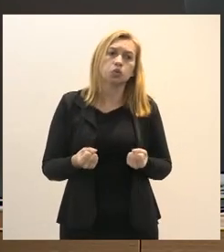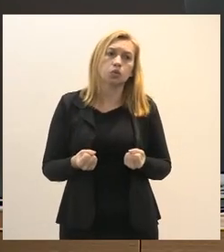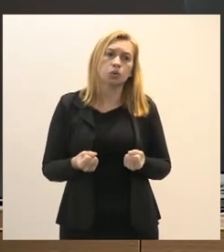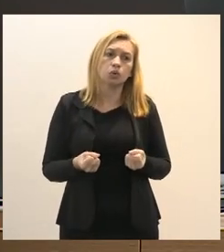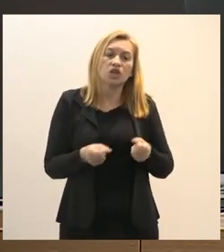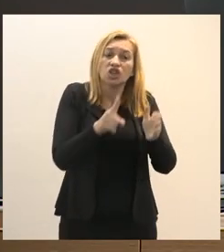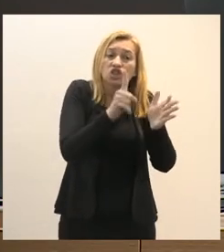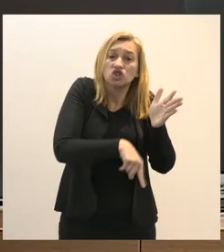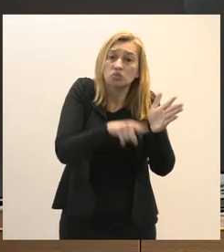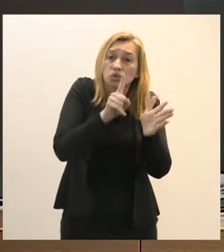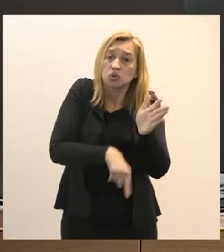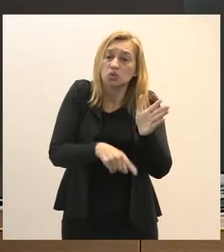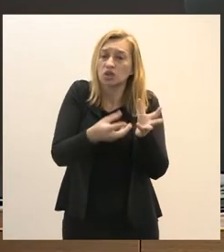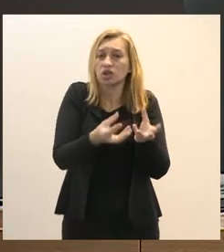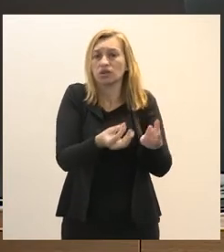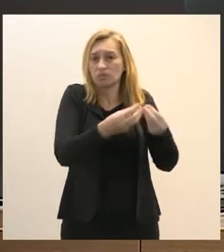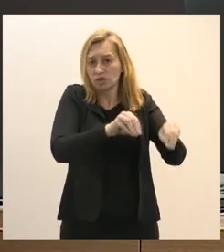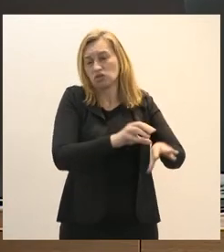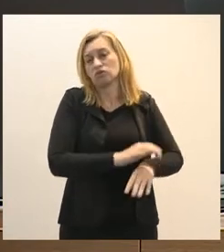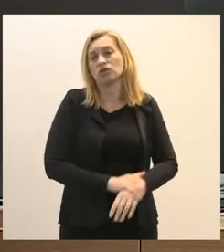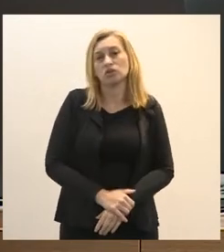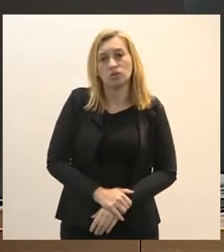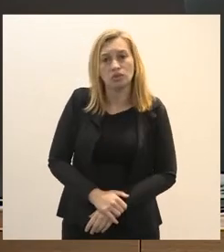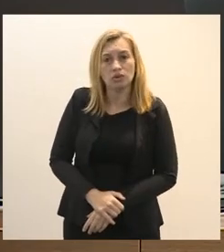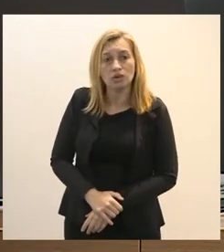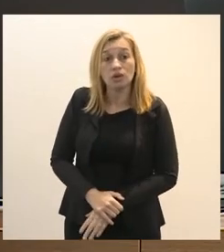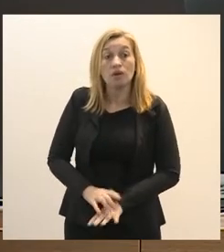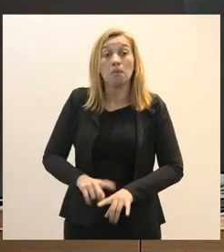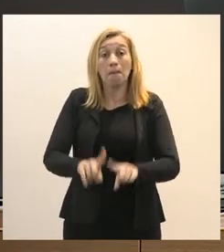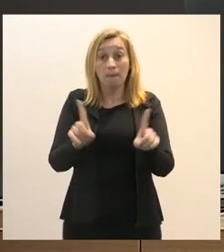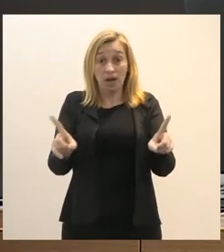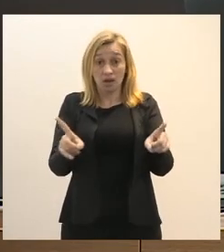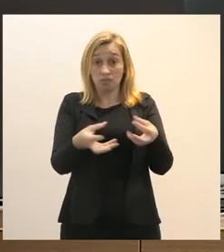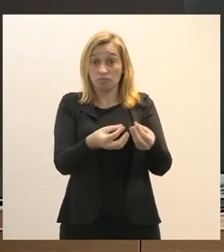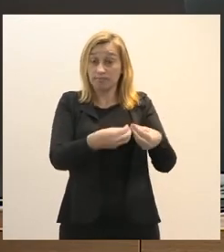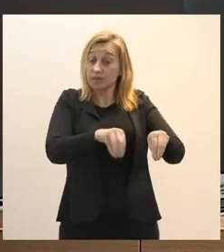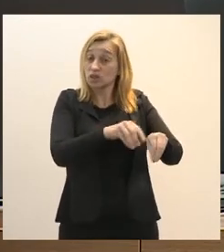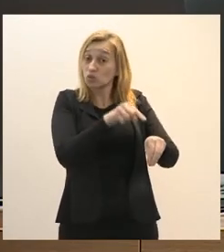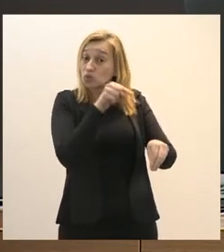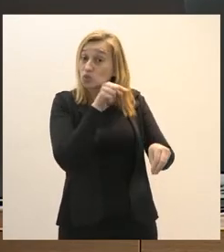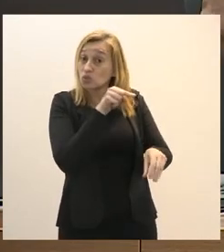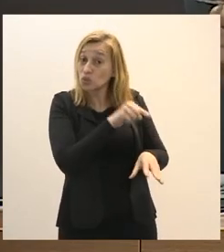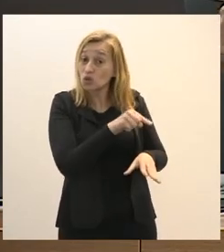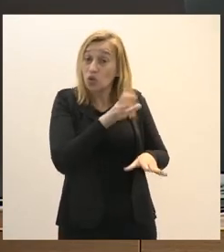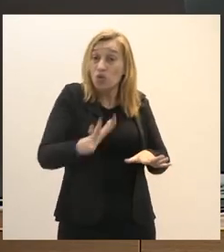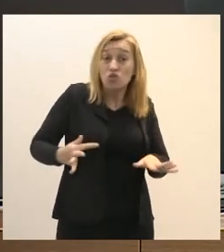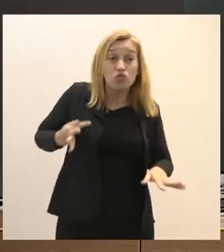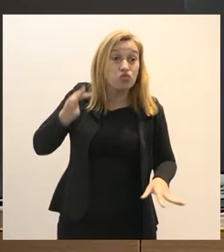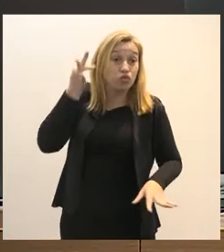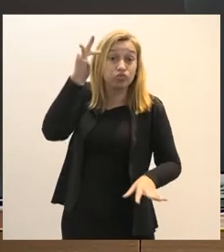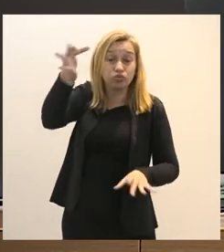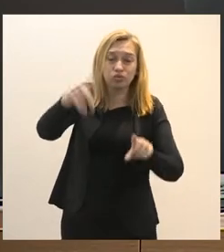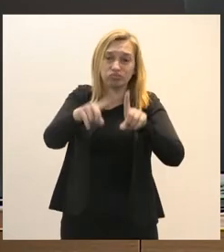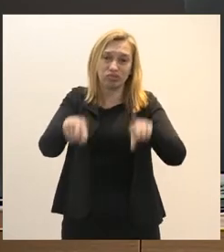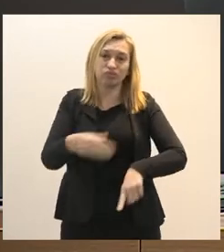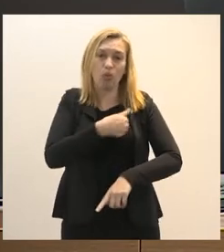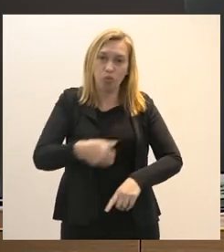redução de danos mas danos aos futuros servidores